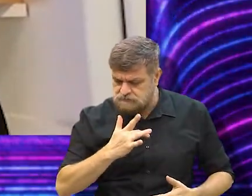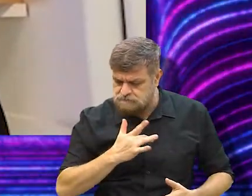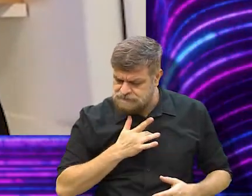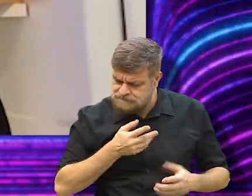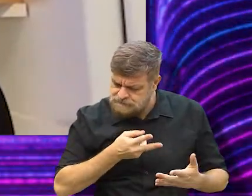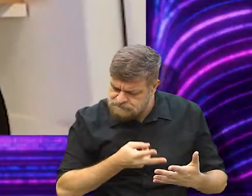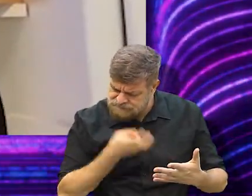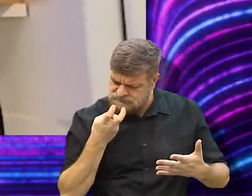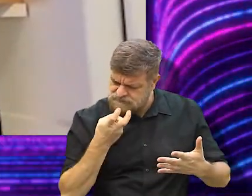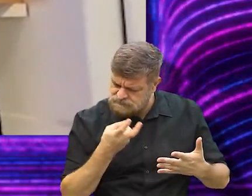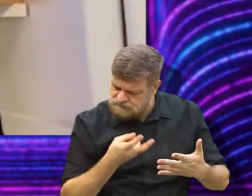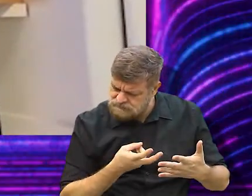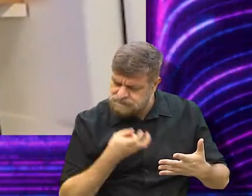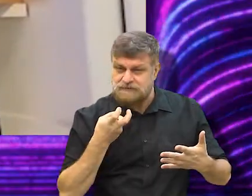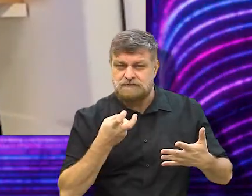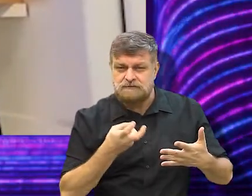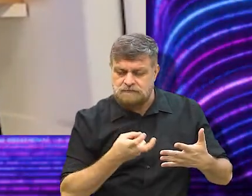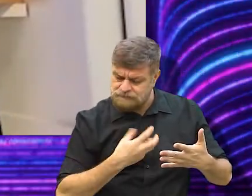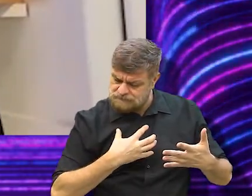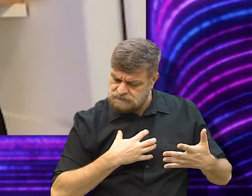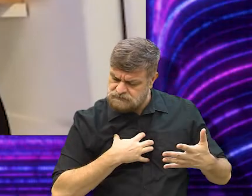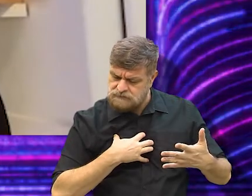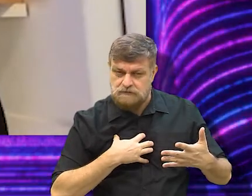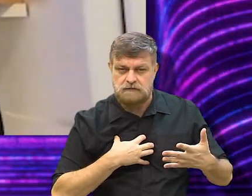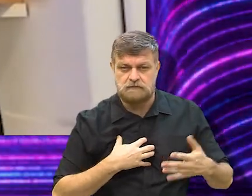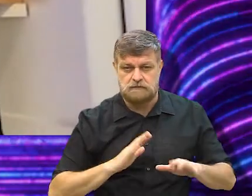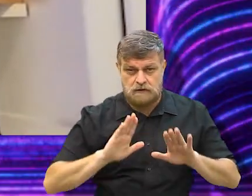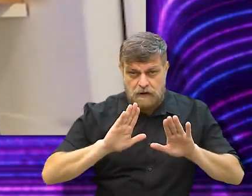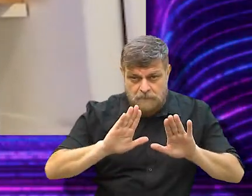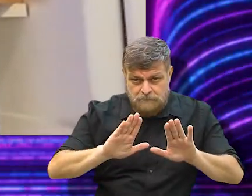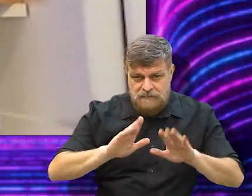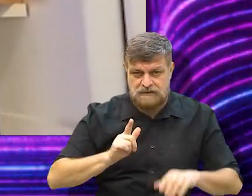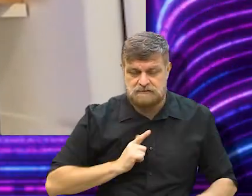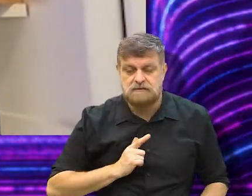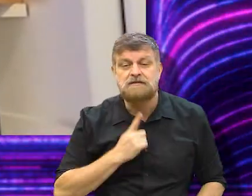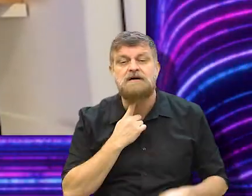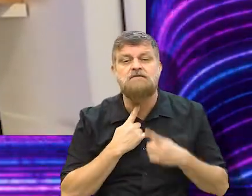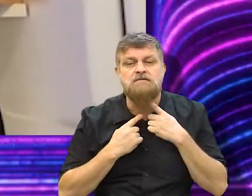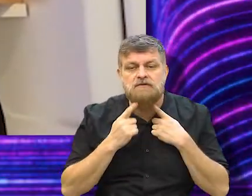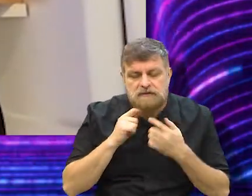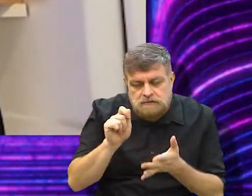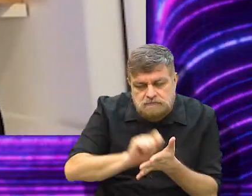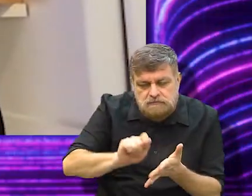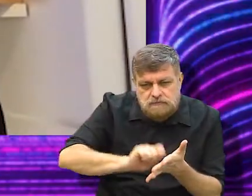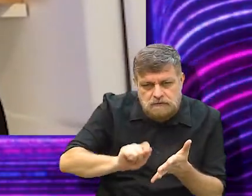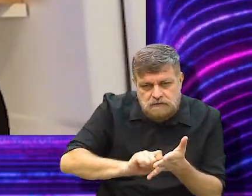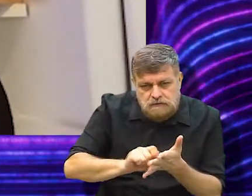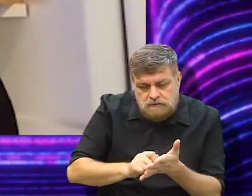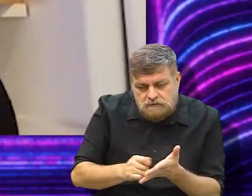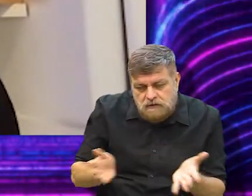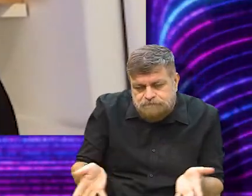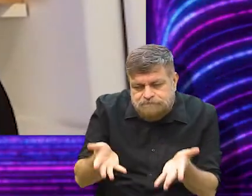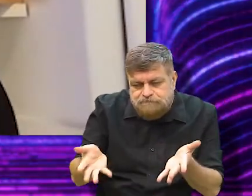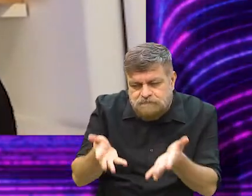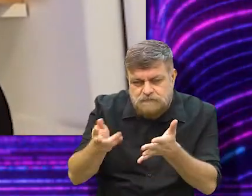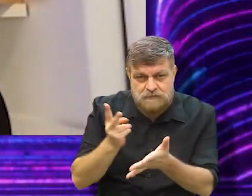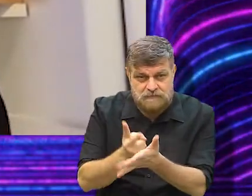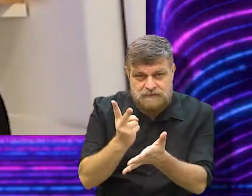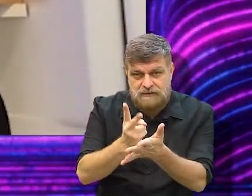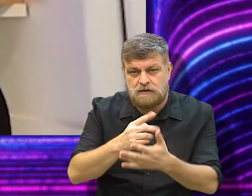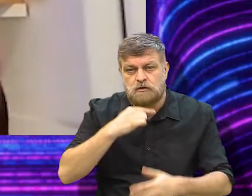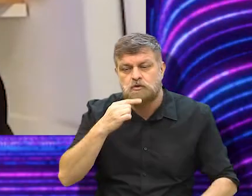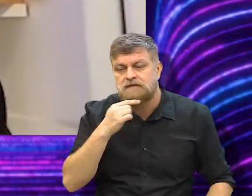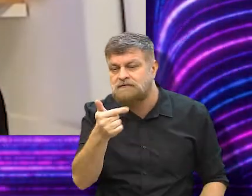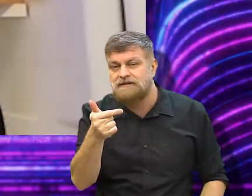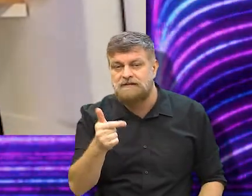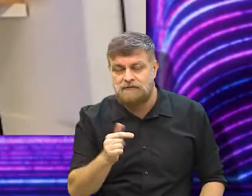identificando com tudo que está sendo escrito ali. Agora, a motivação, o motor condutor da história, sem